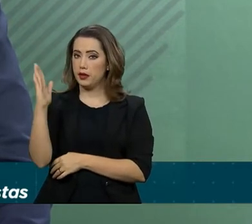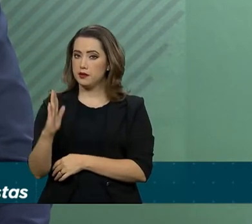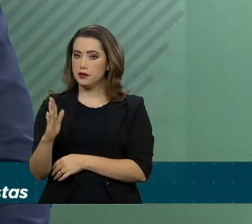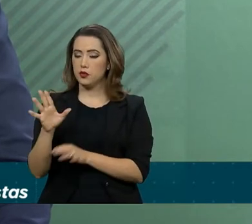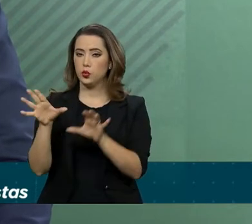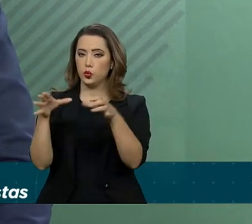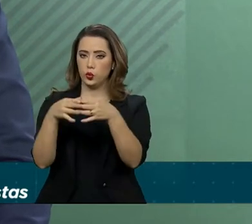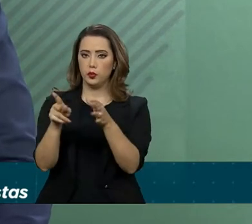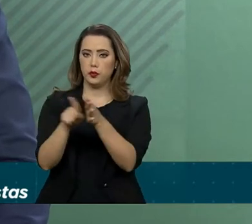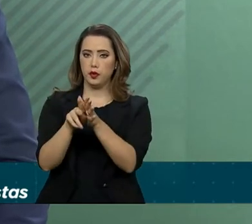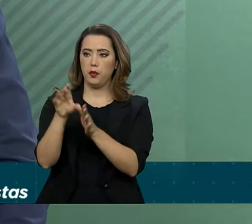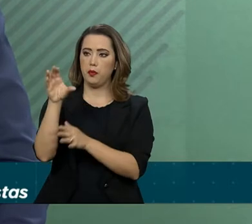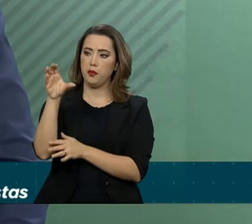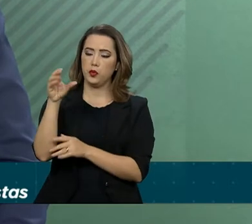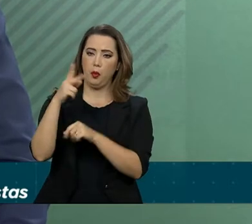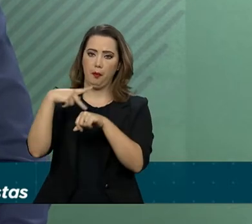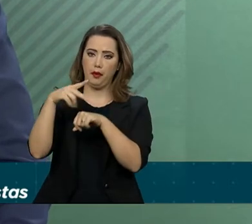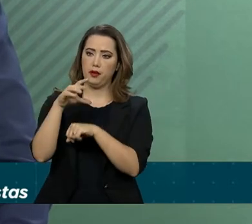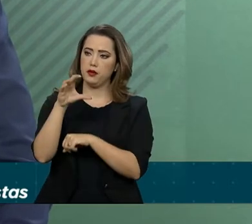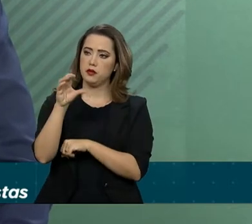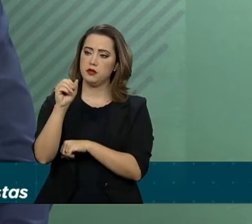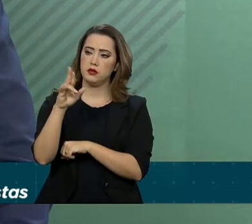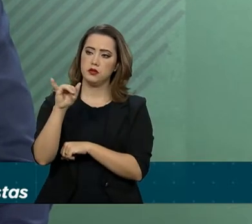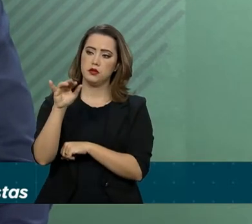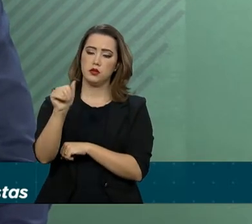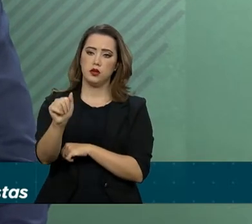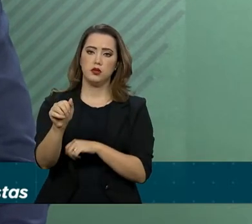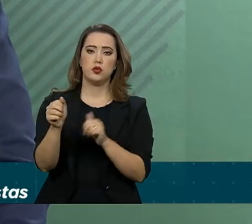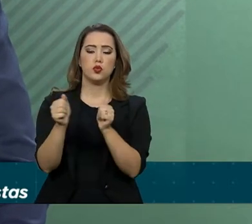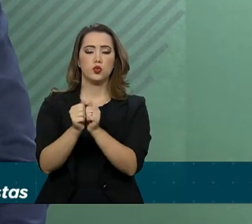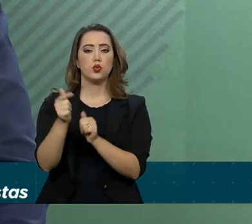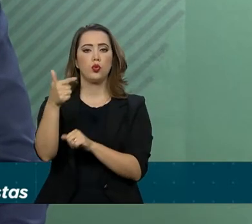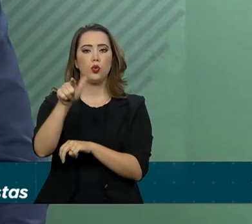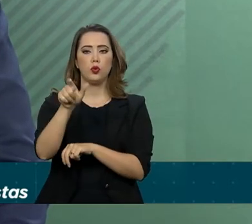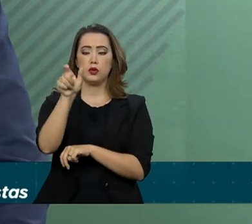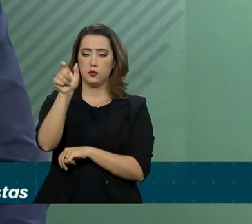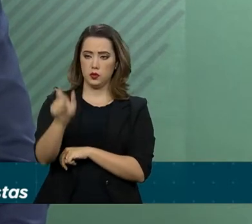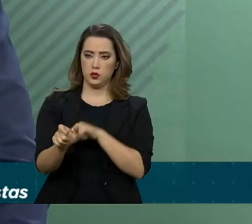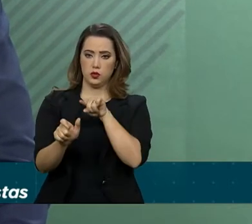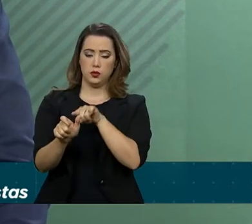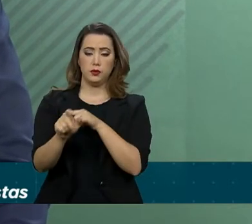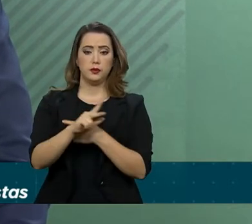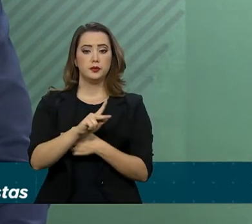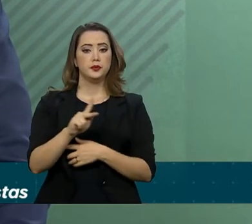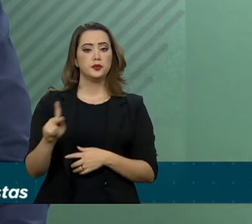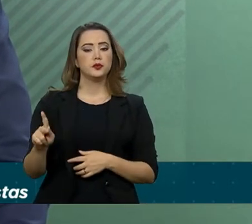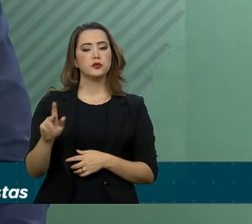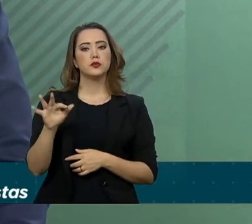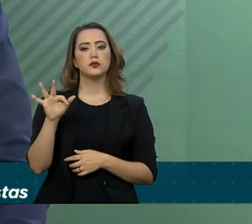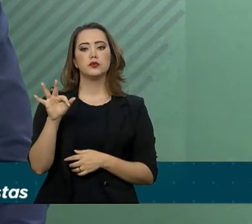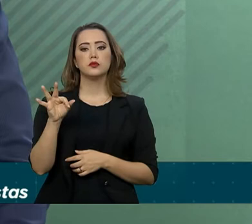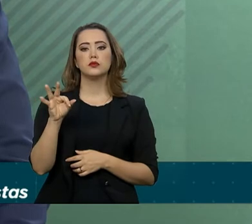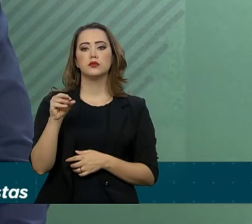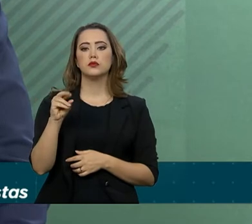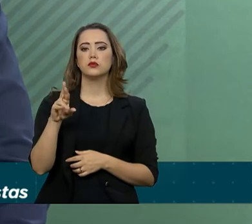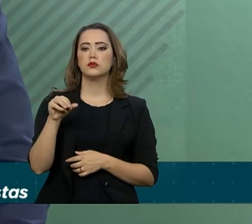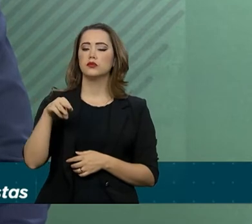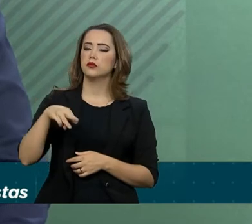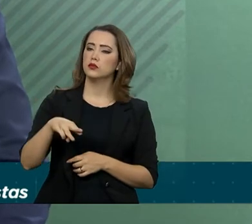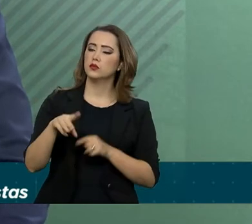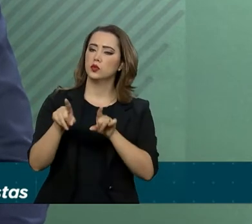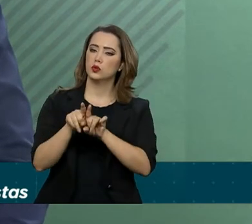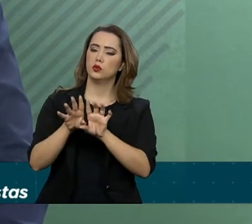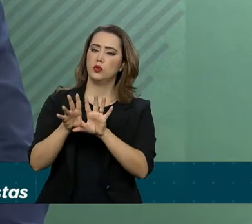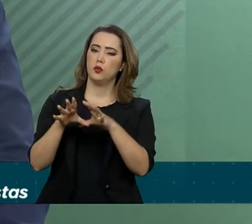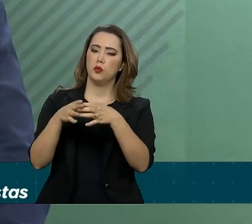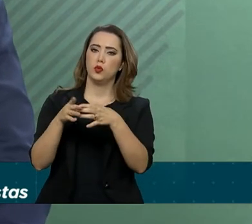e o senhor Kim Mu-sung, presidente do Fórum Coreia-América Latina do Congresso